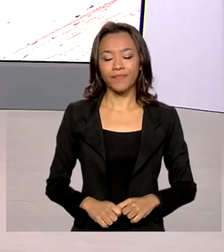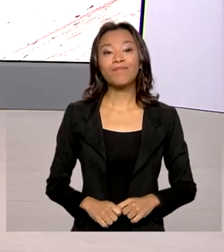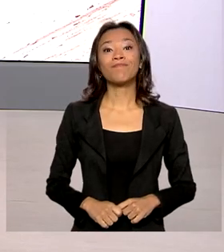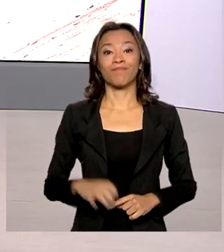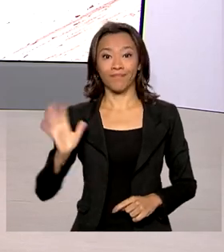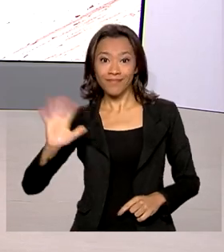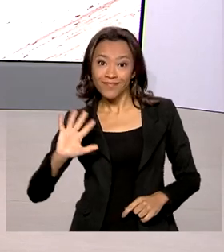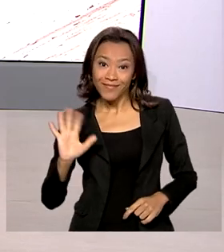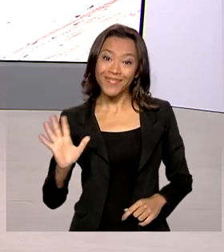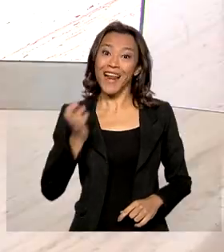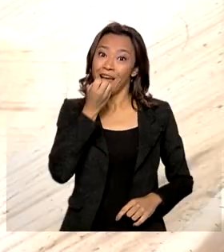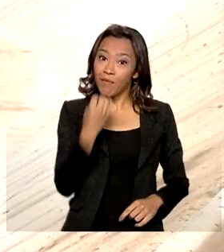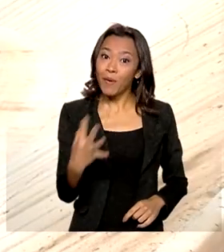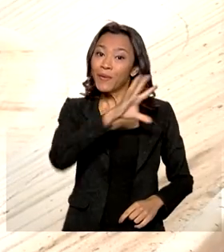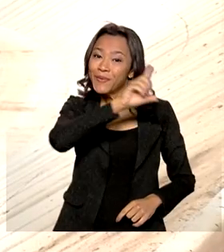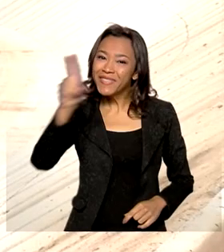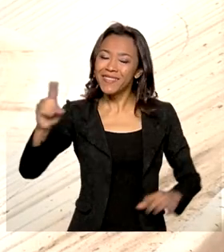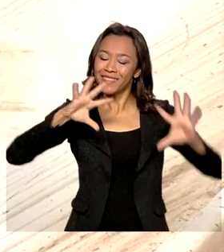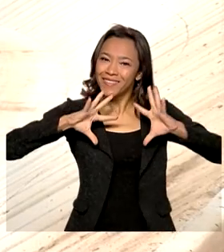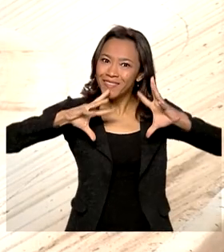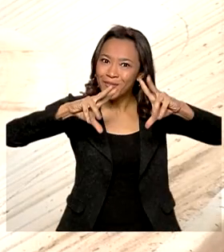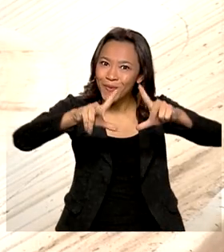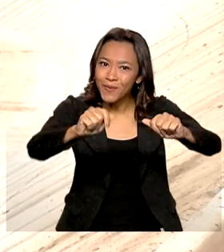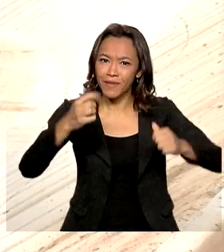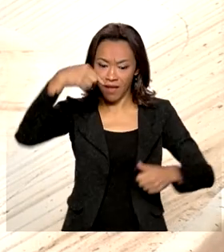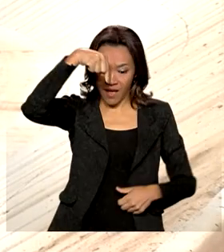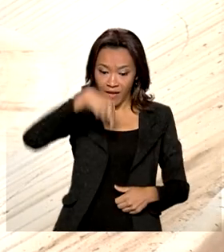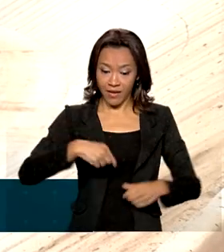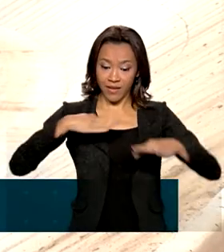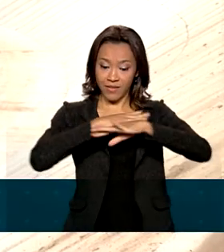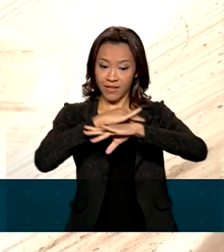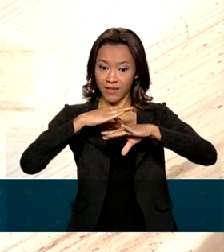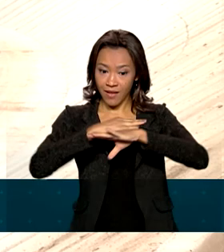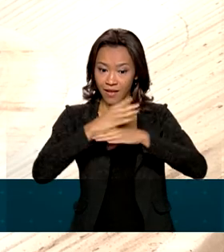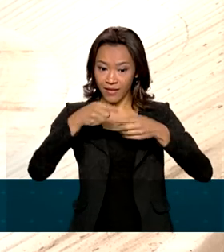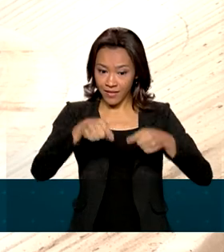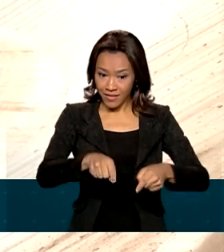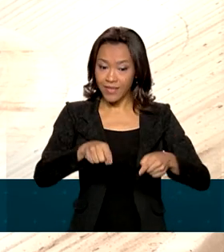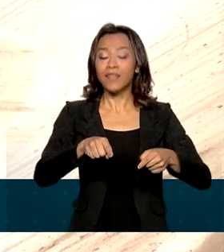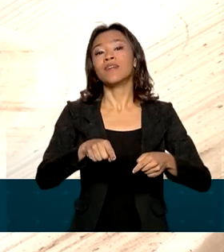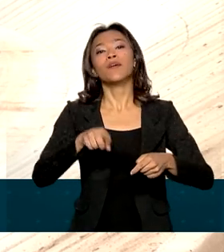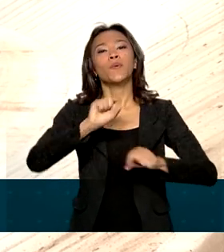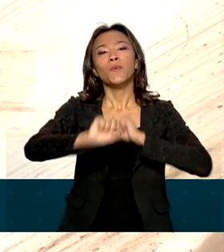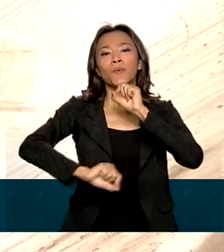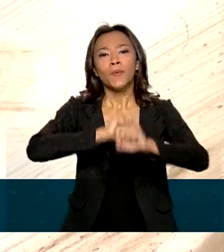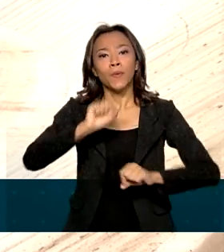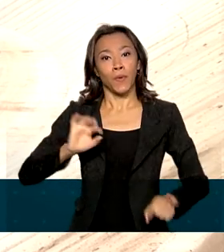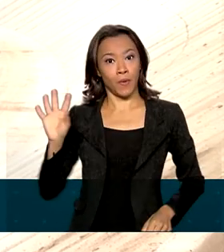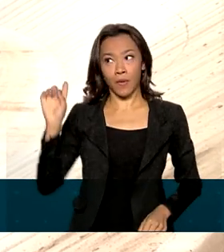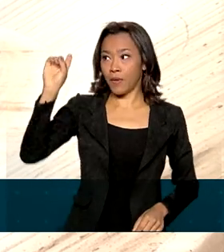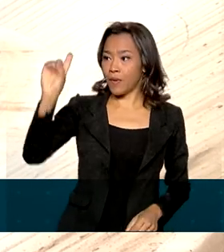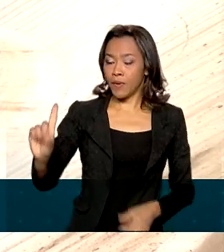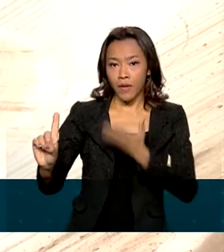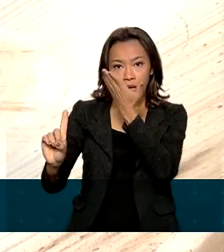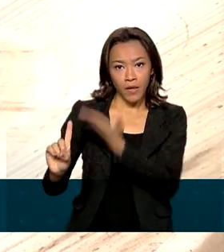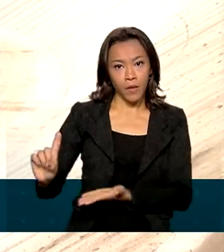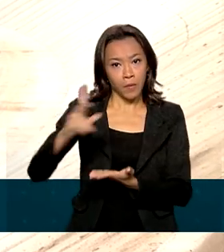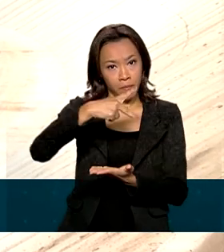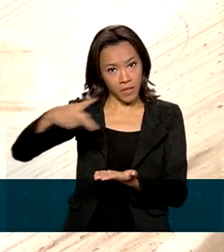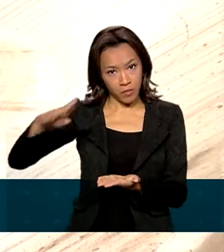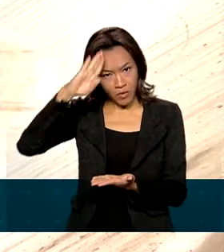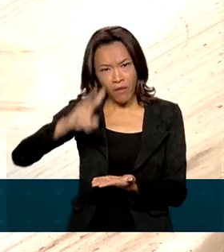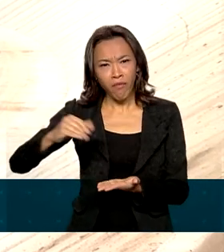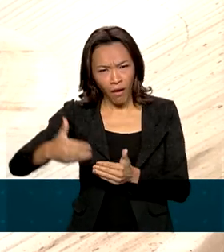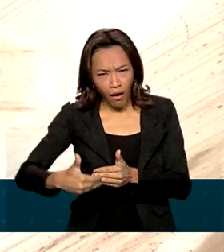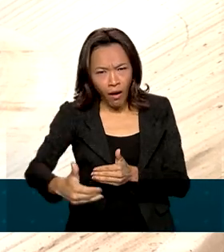Olá Renata, bom dia, um bom dia a todos. Olha, aqui em São José de Piranhas, o presidente Jair Bolsonaro vai inaugurar a última